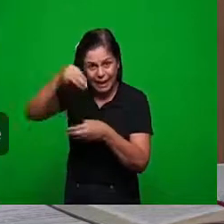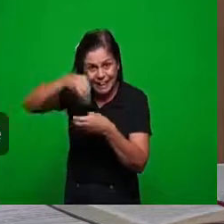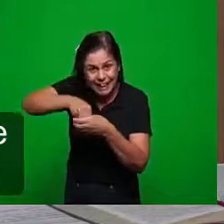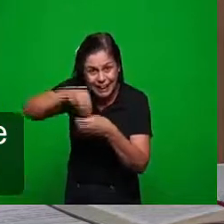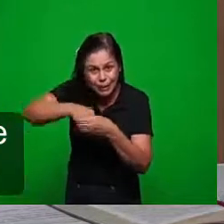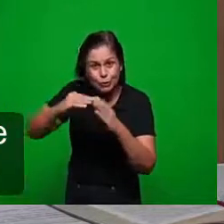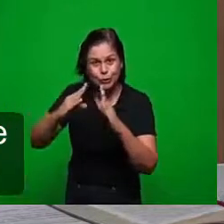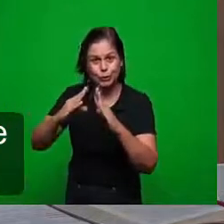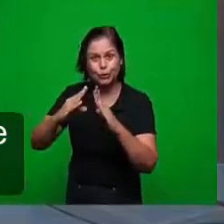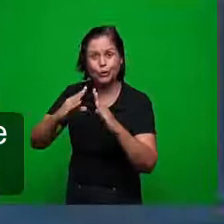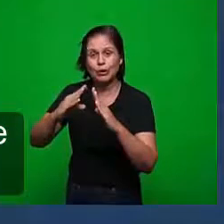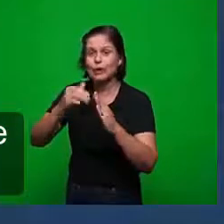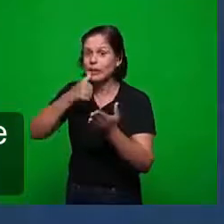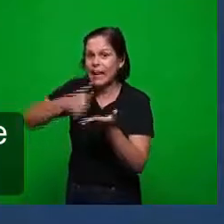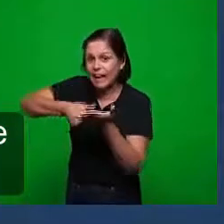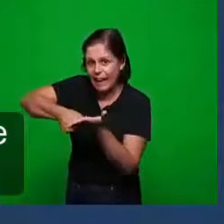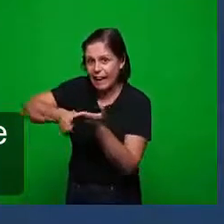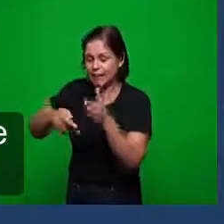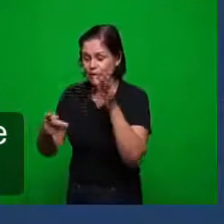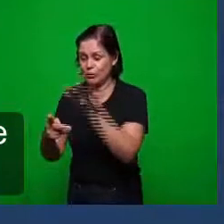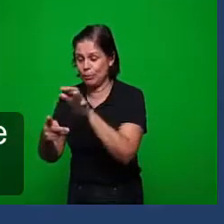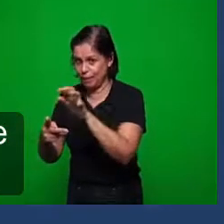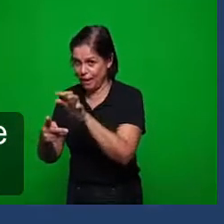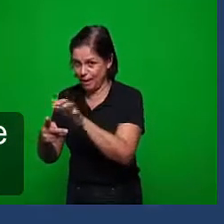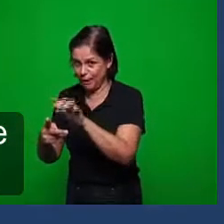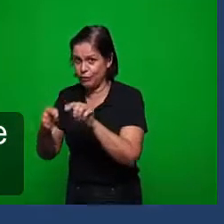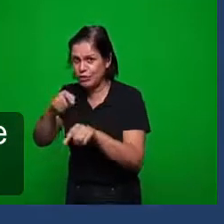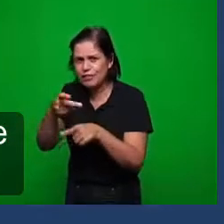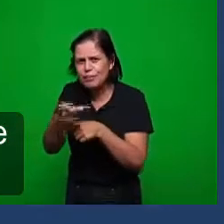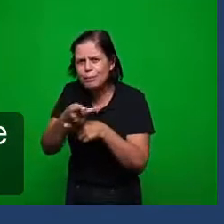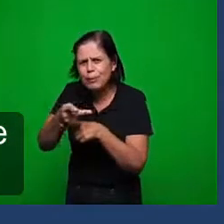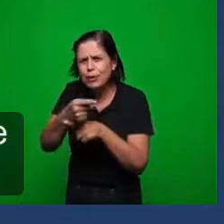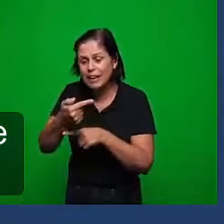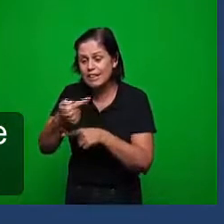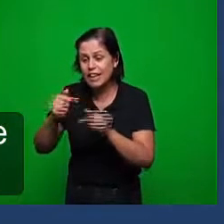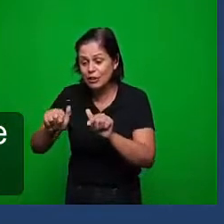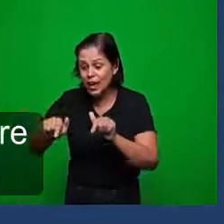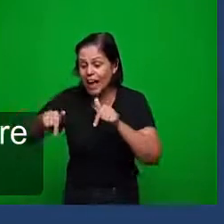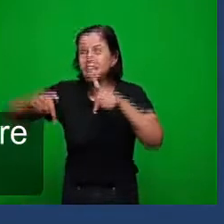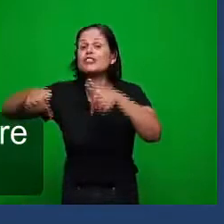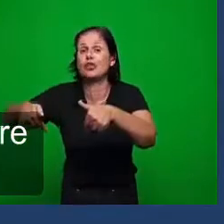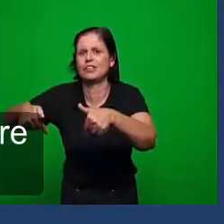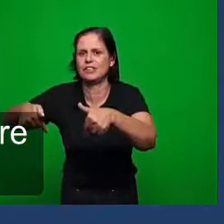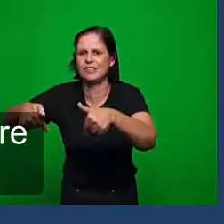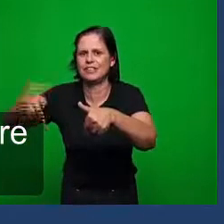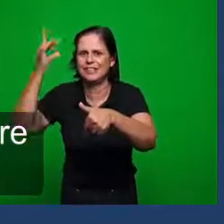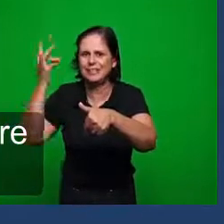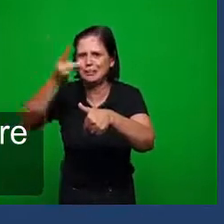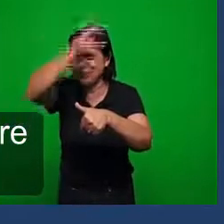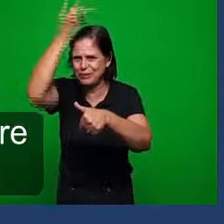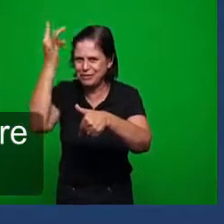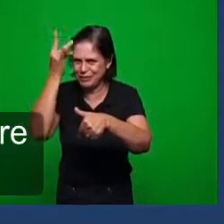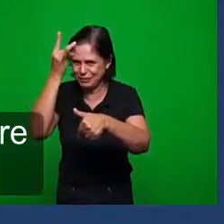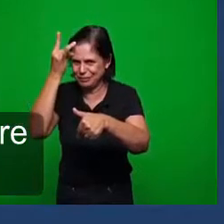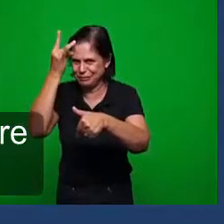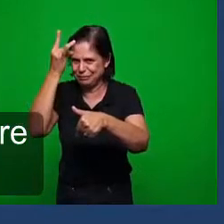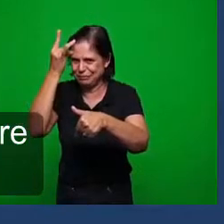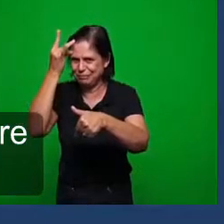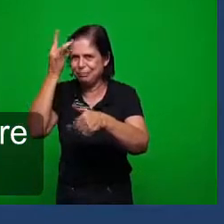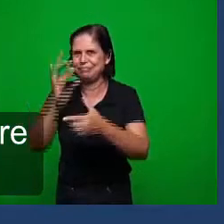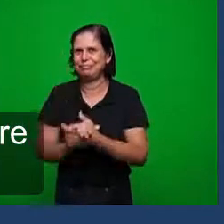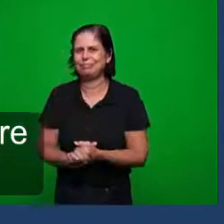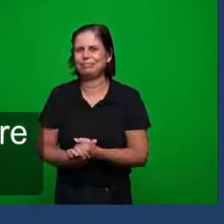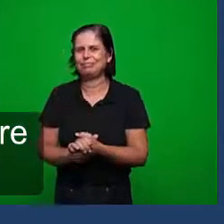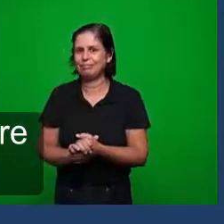dos sete espíritos do senhor em pérgamo ou seja na carta a igreja de pérgamo então